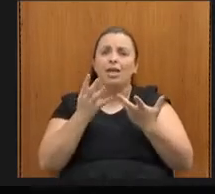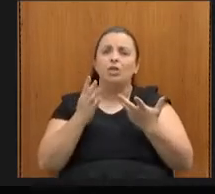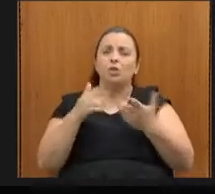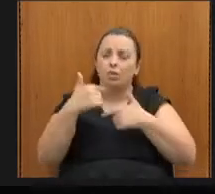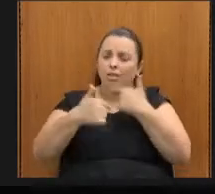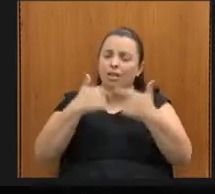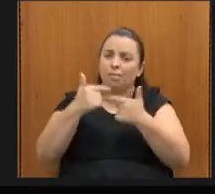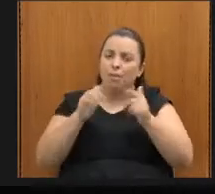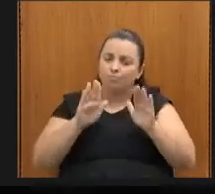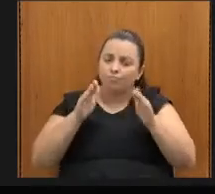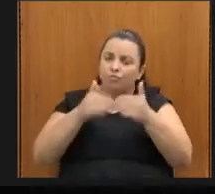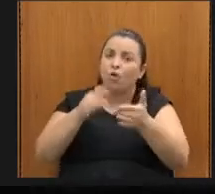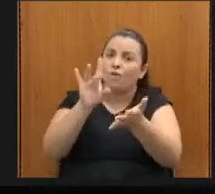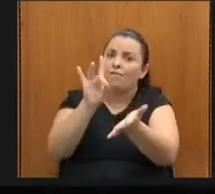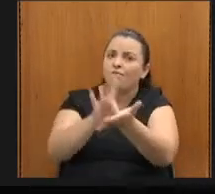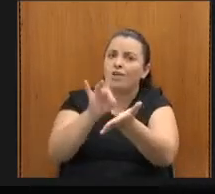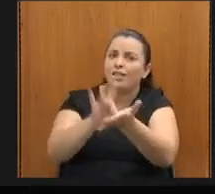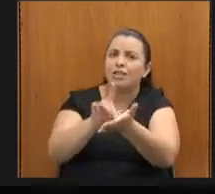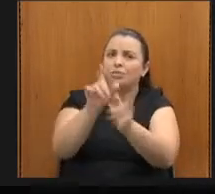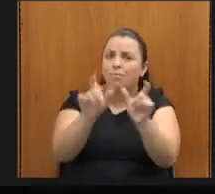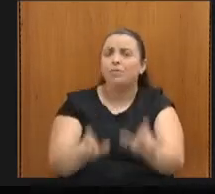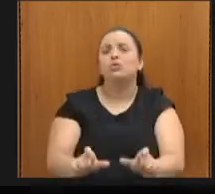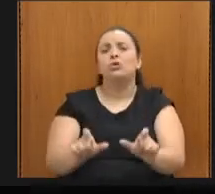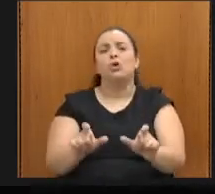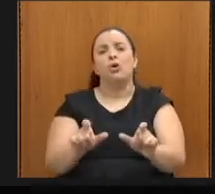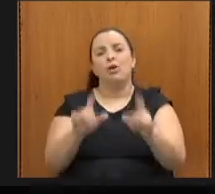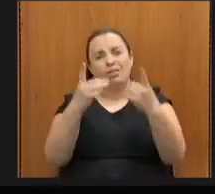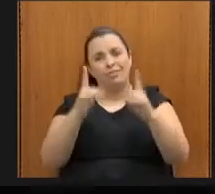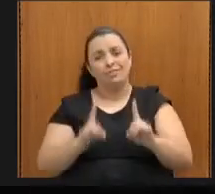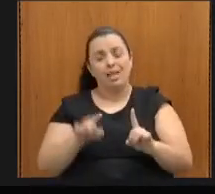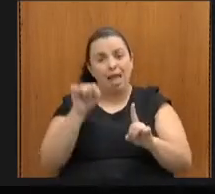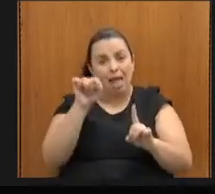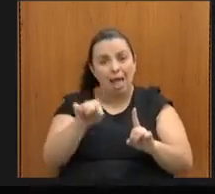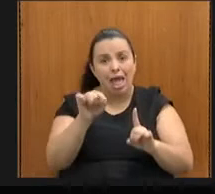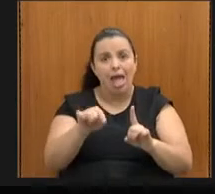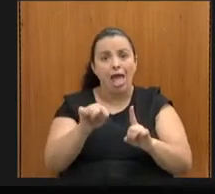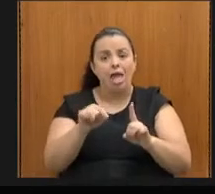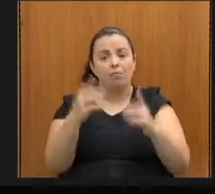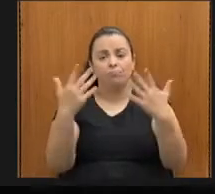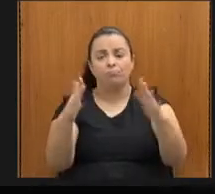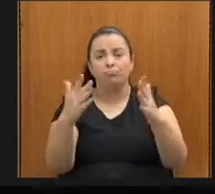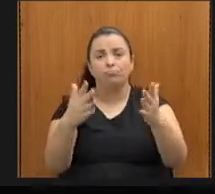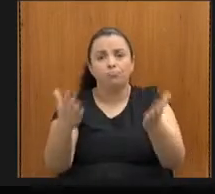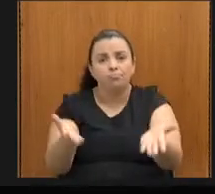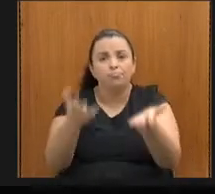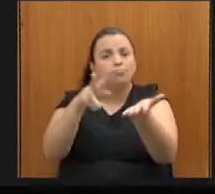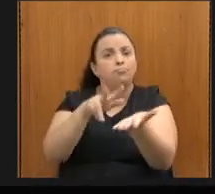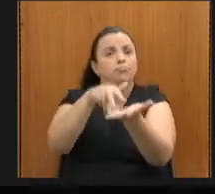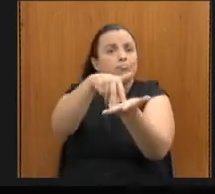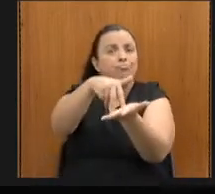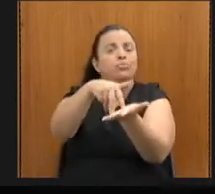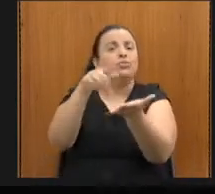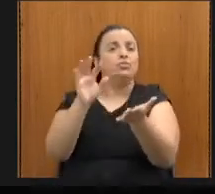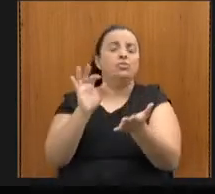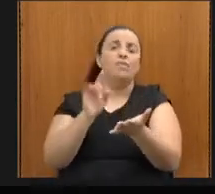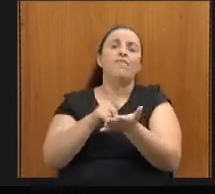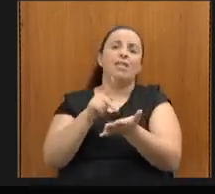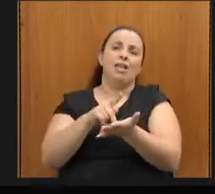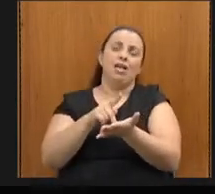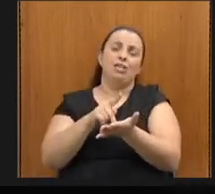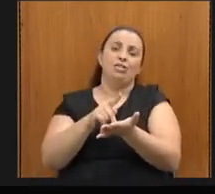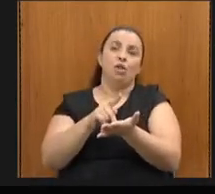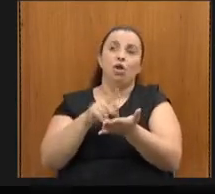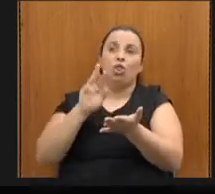pessoa com deficiência seja protagonista de fato, não pessoas envolvidas, muitas vezes, fazem